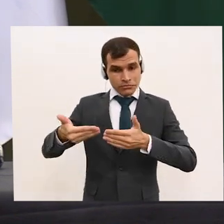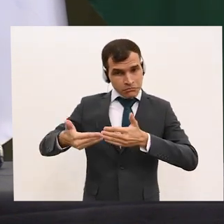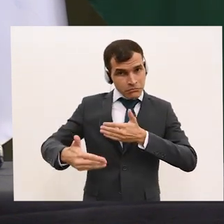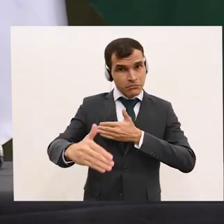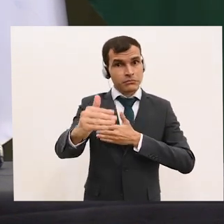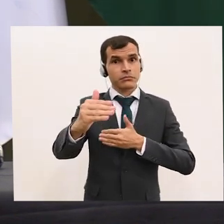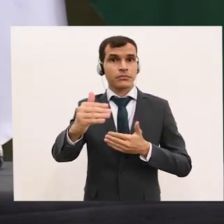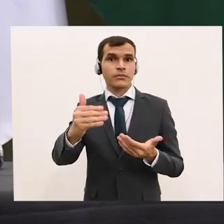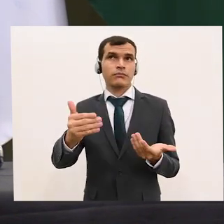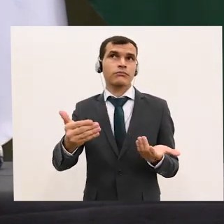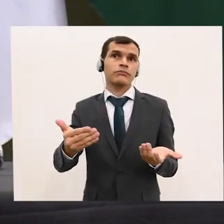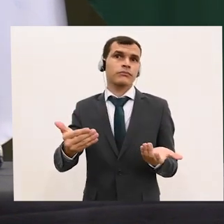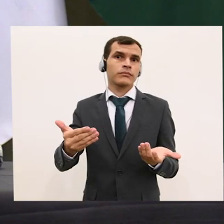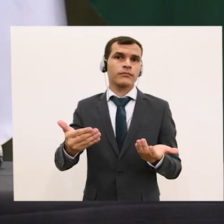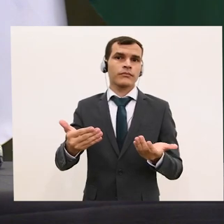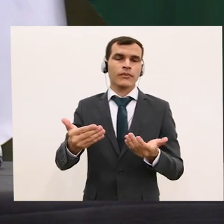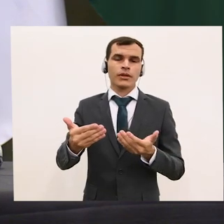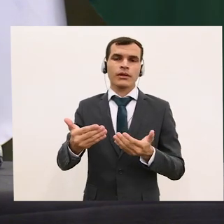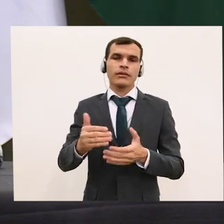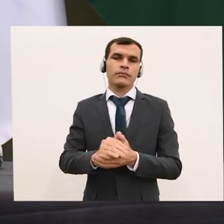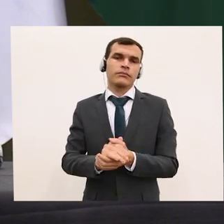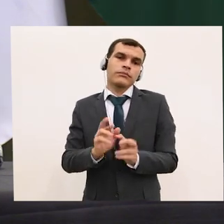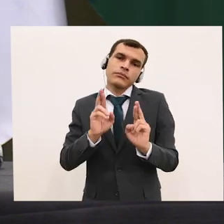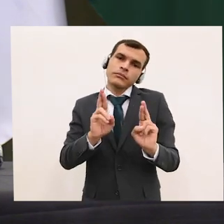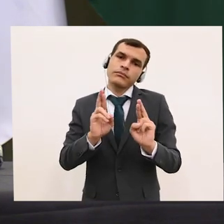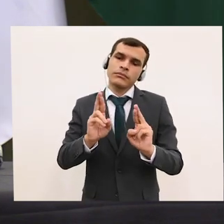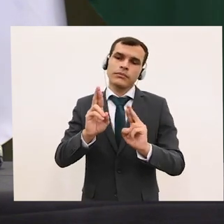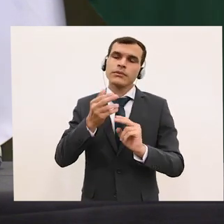dispute settlement system. Thank you.